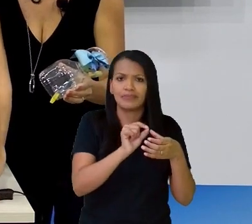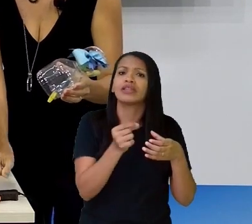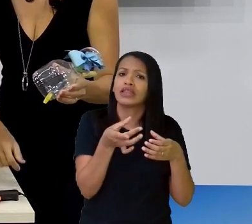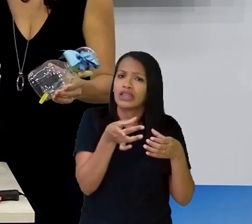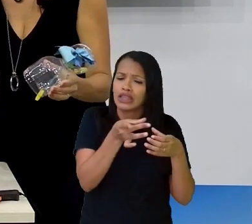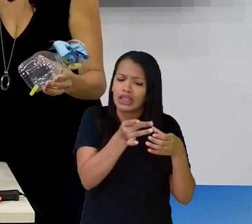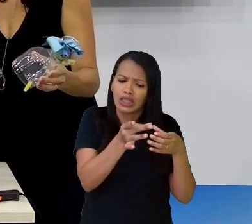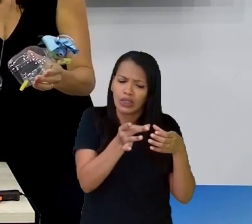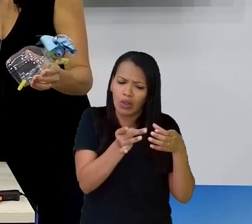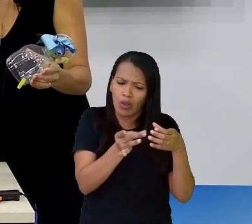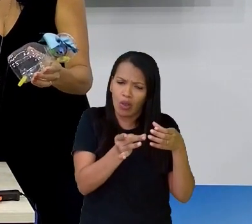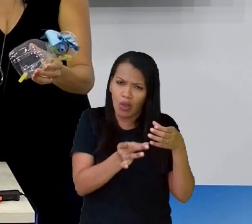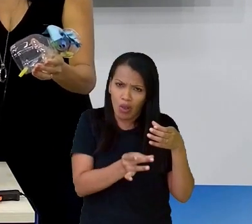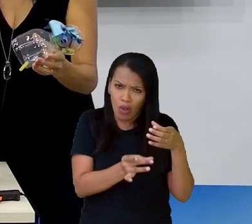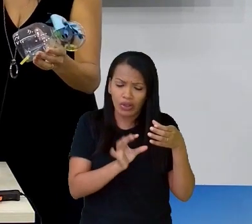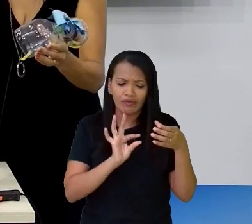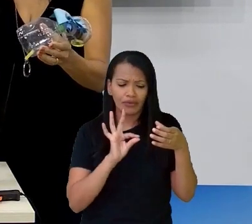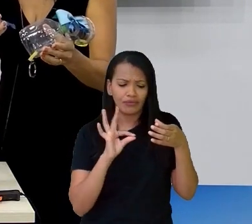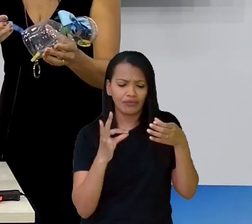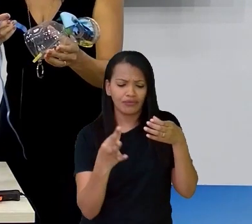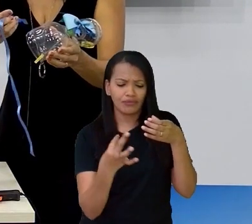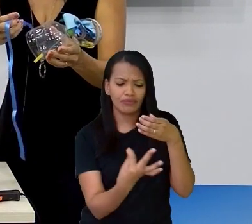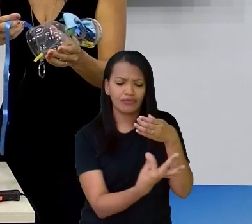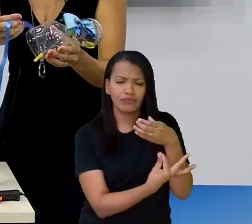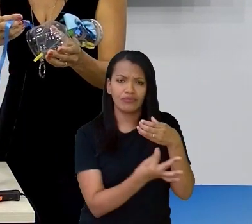E vai colando A fita